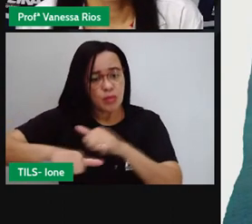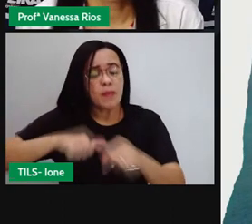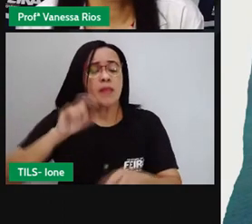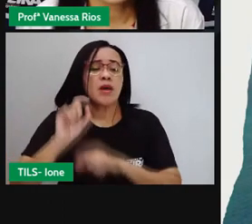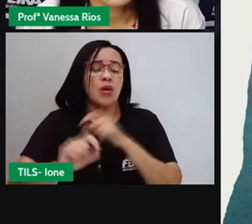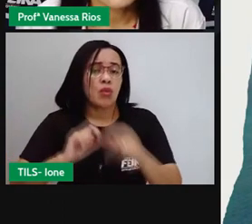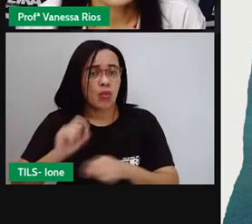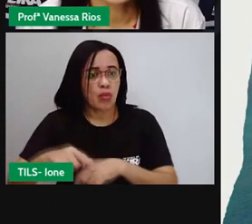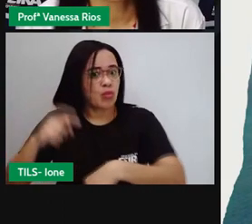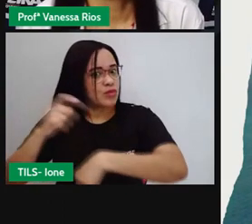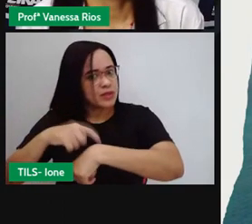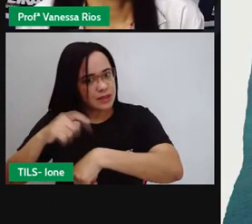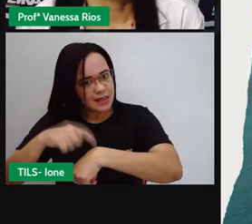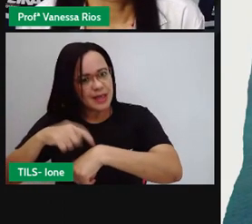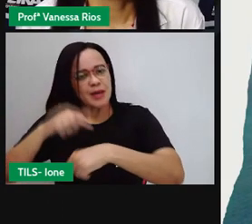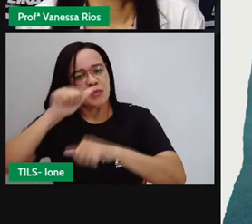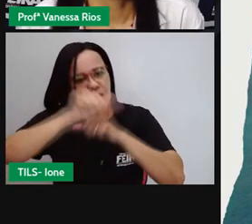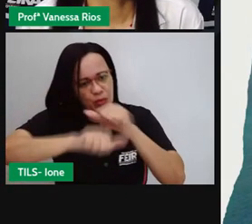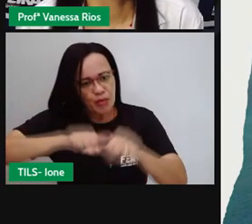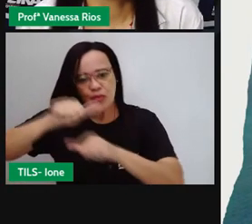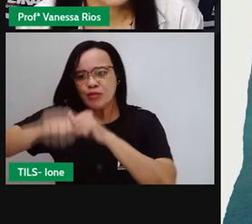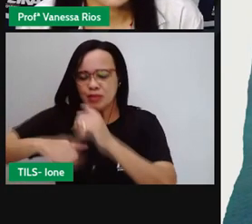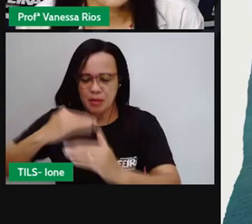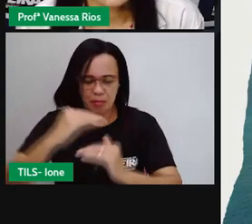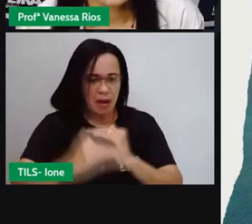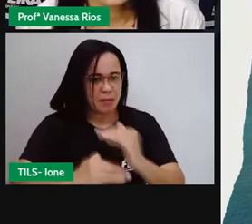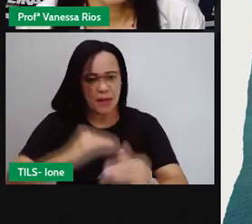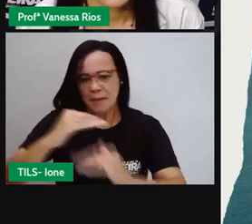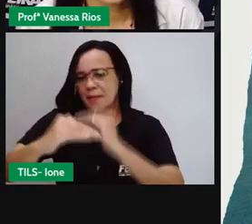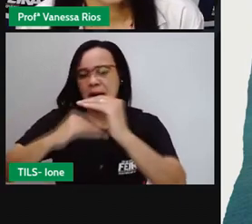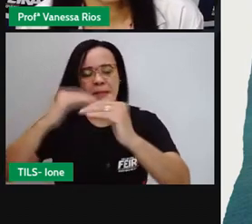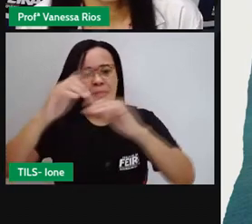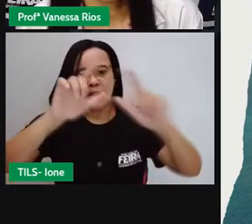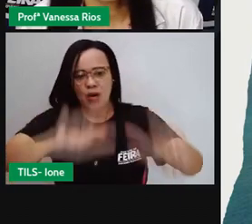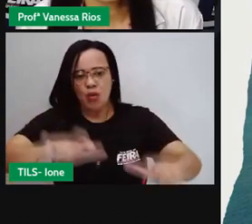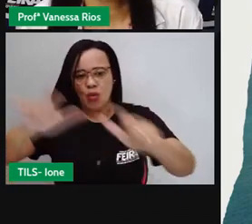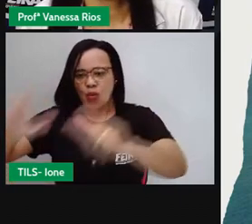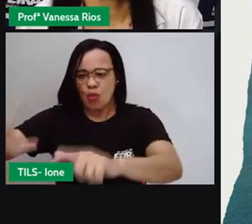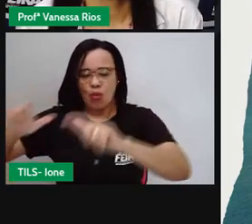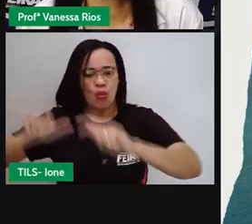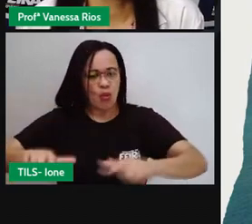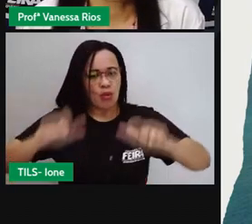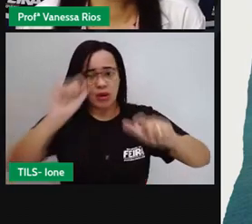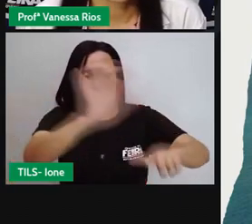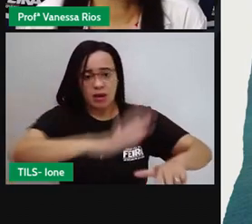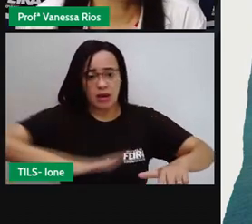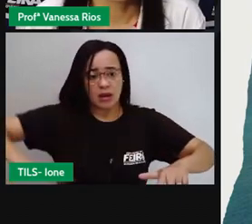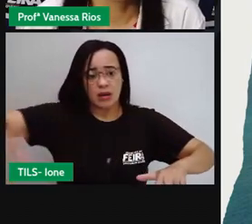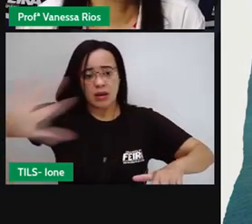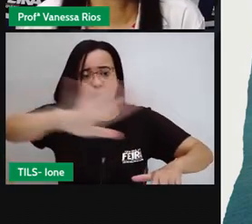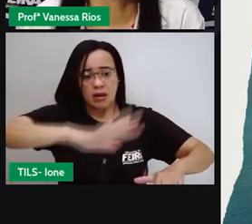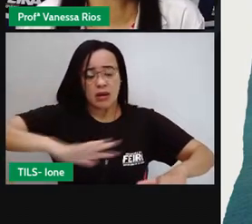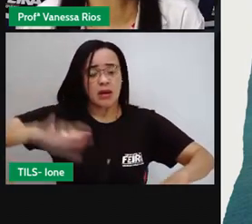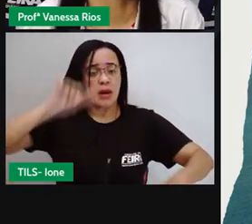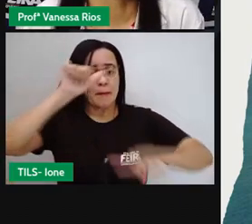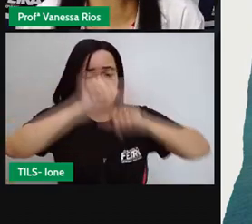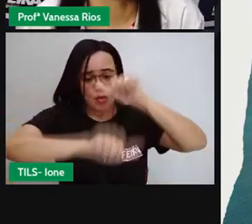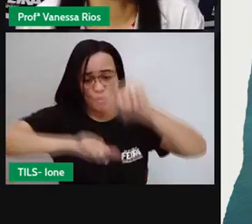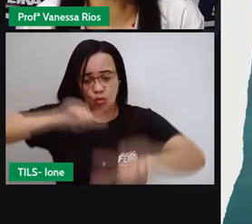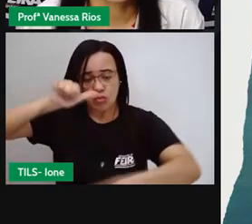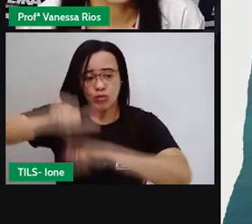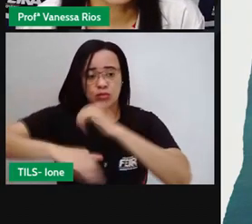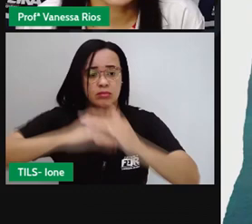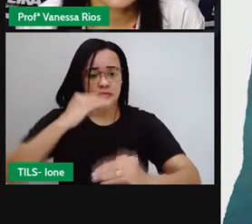né? Com o ambiente, com os espaços. Passam aí por processos de transformação, onde aí